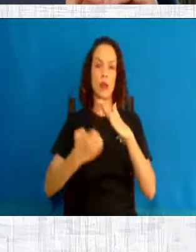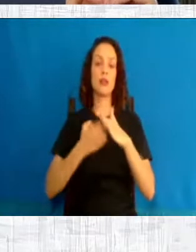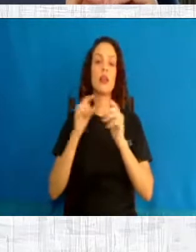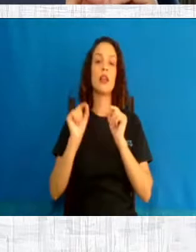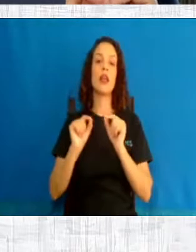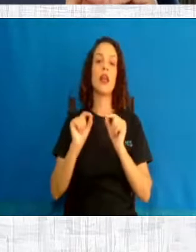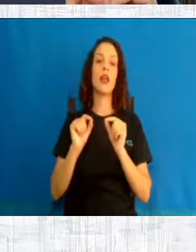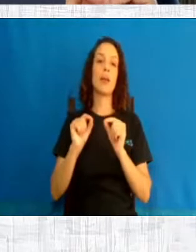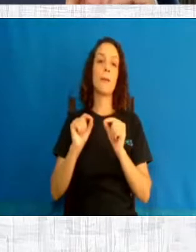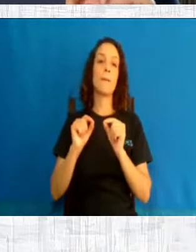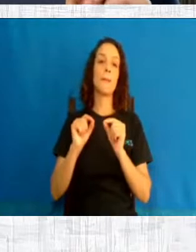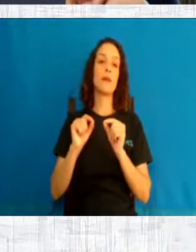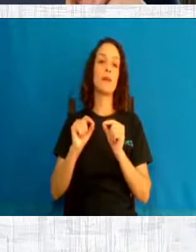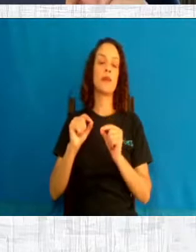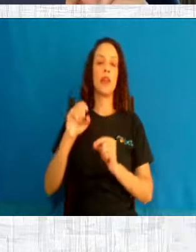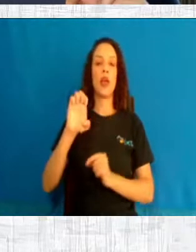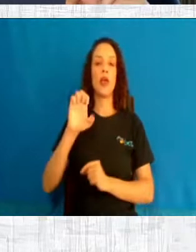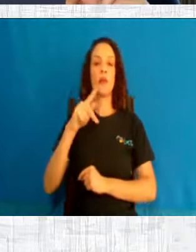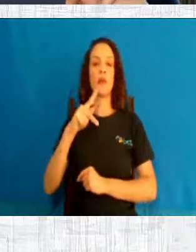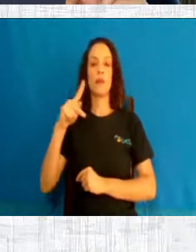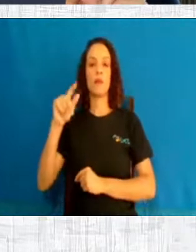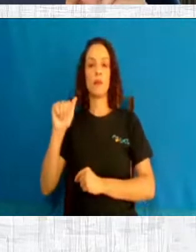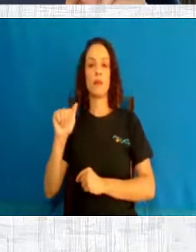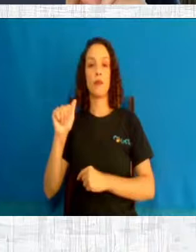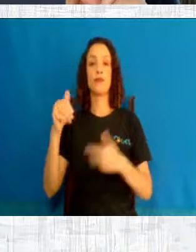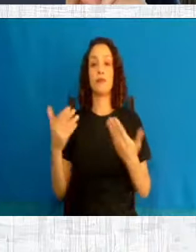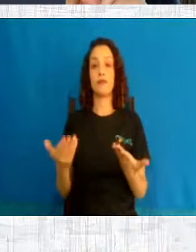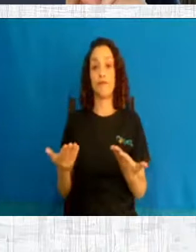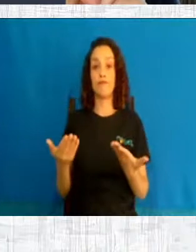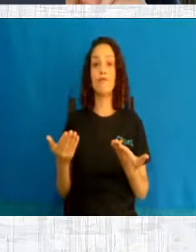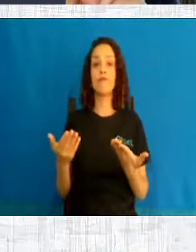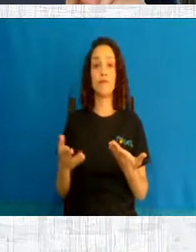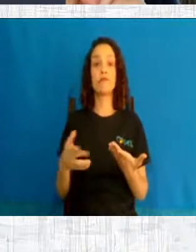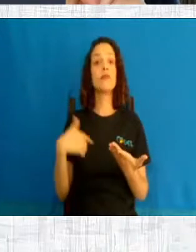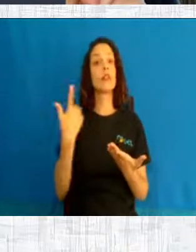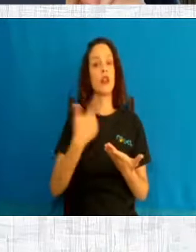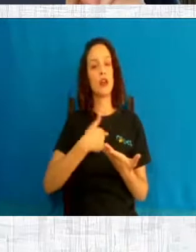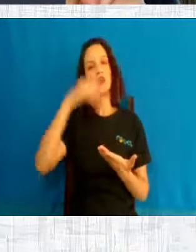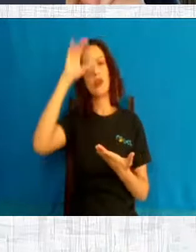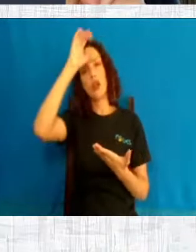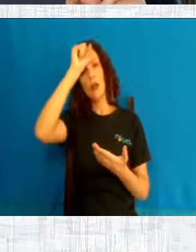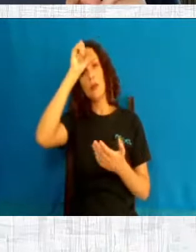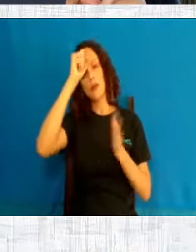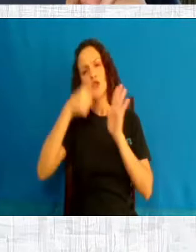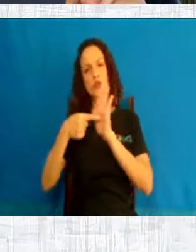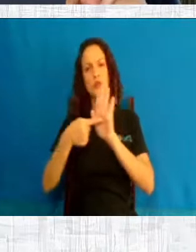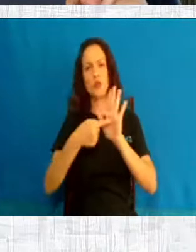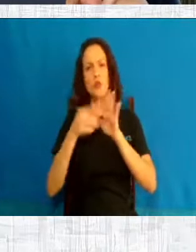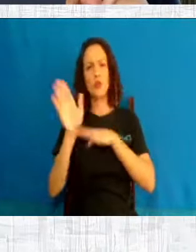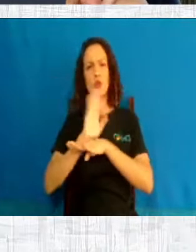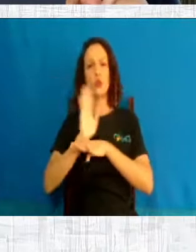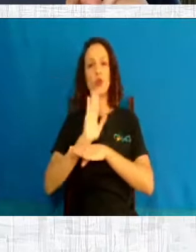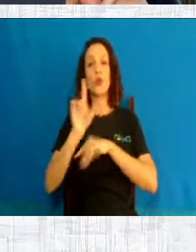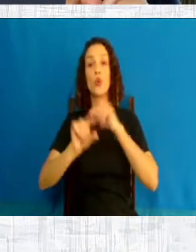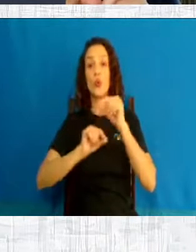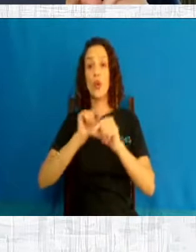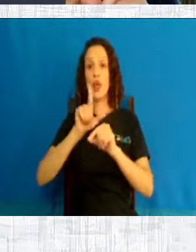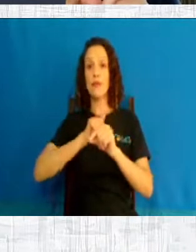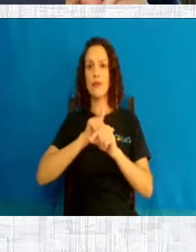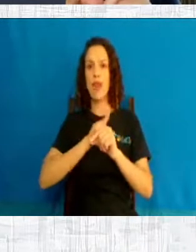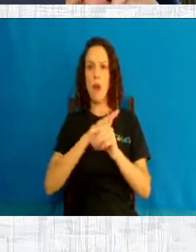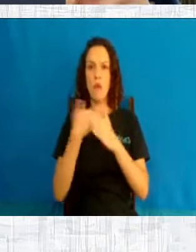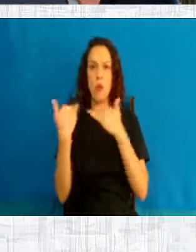braço lá da IPPA. E a gente aprende também, nesse filme, que há muitos óbitos, só que são